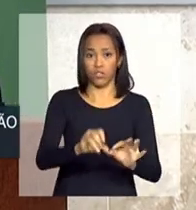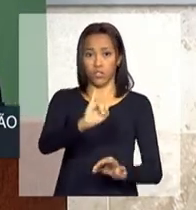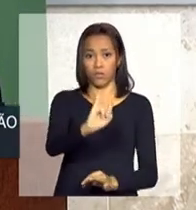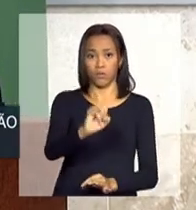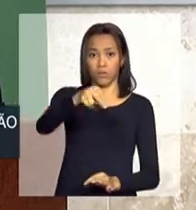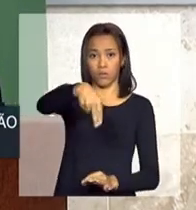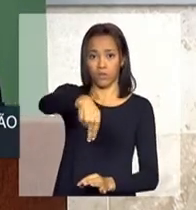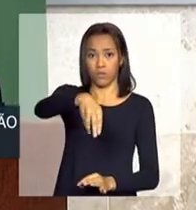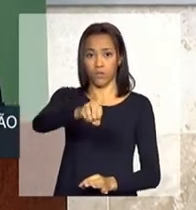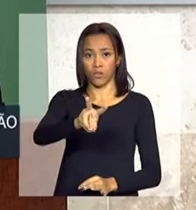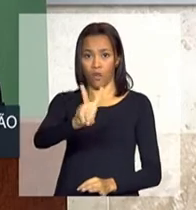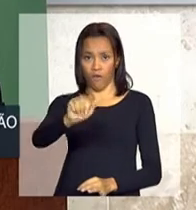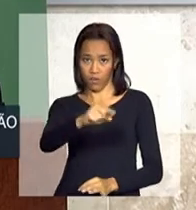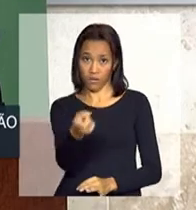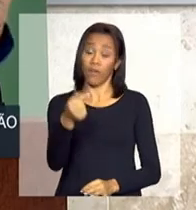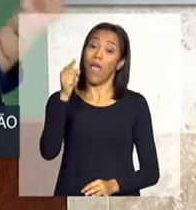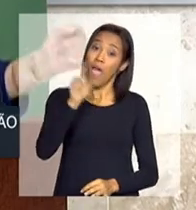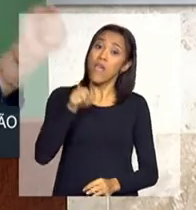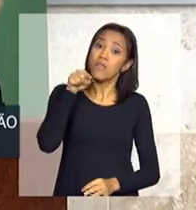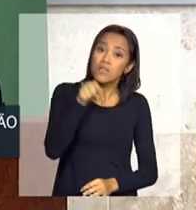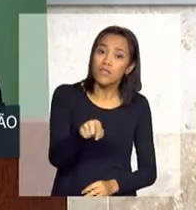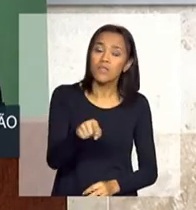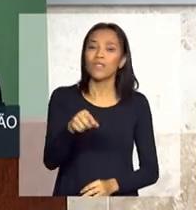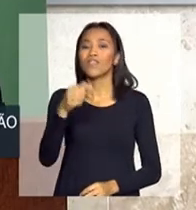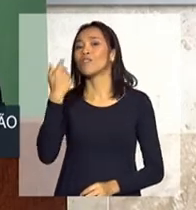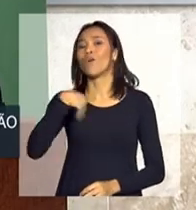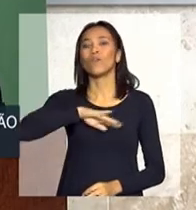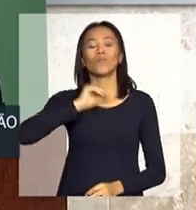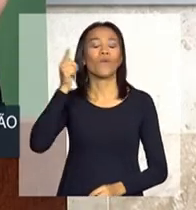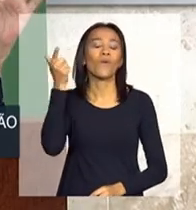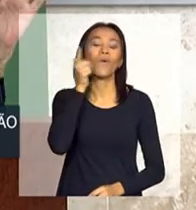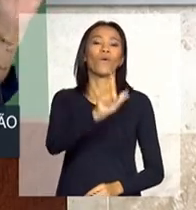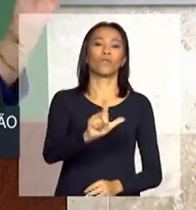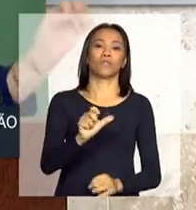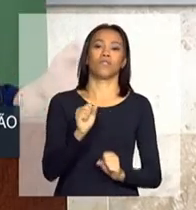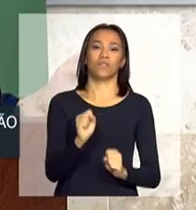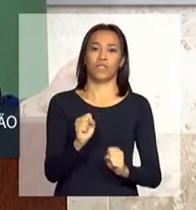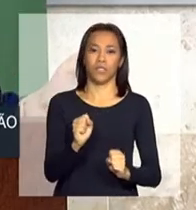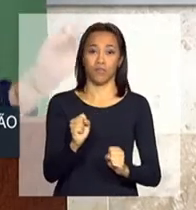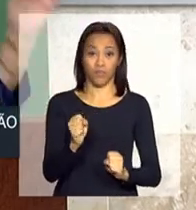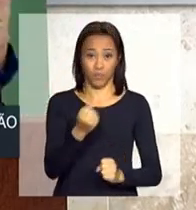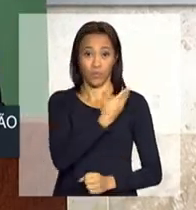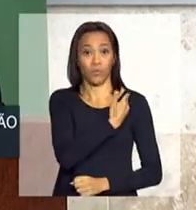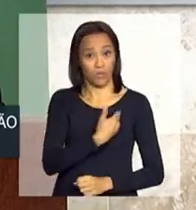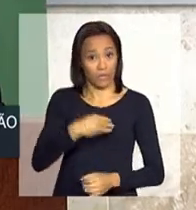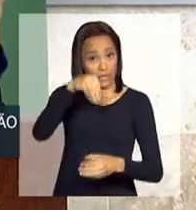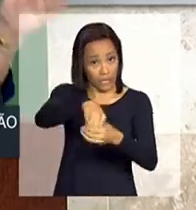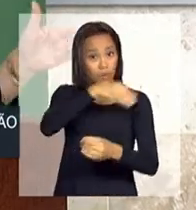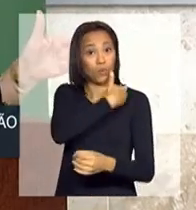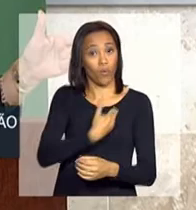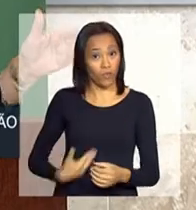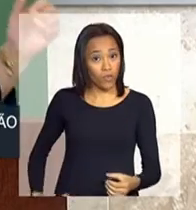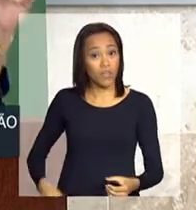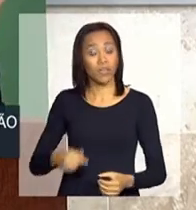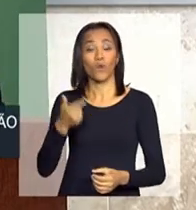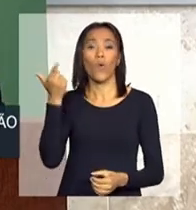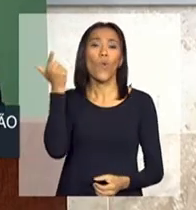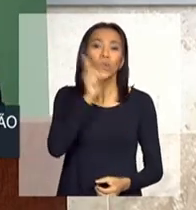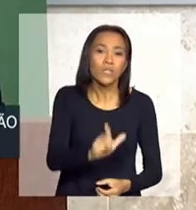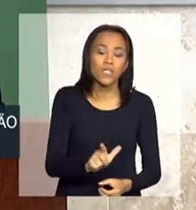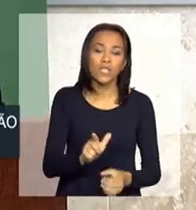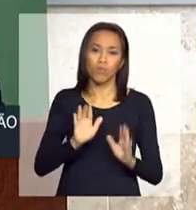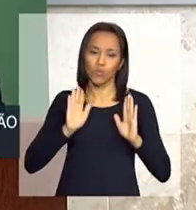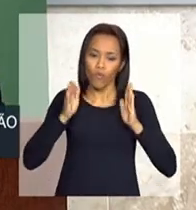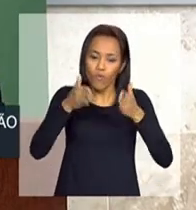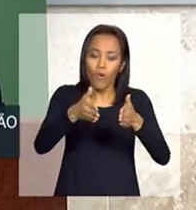que consiste o grande salto que nós demos. Salto de governança, salto de foco e